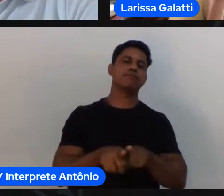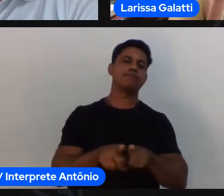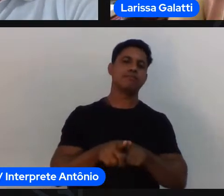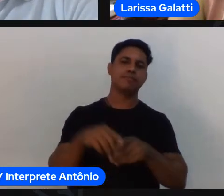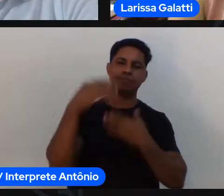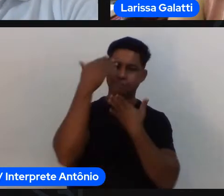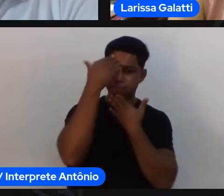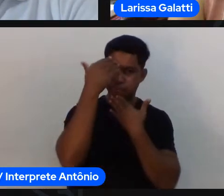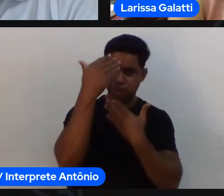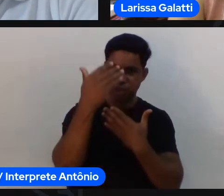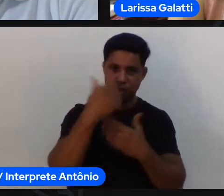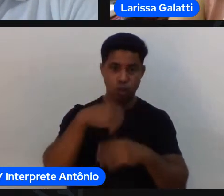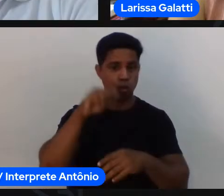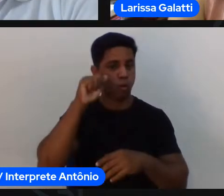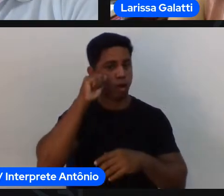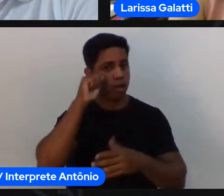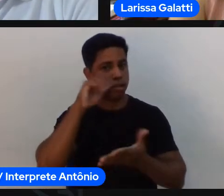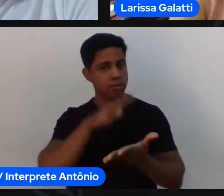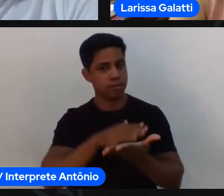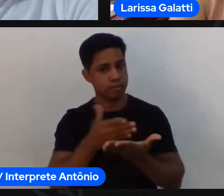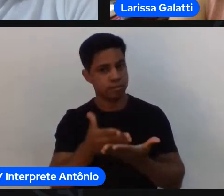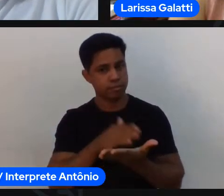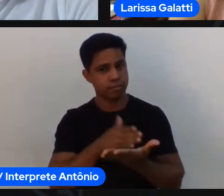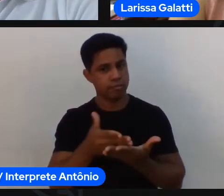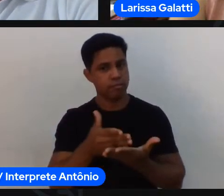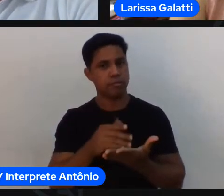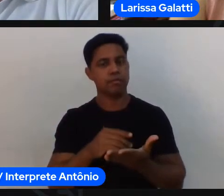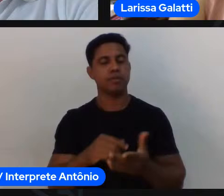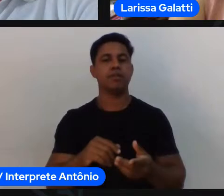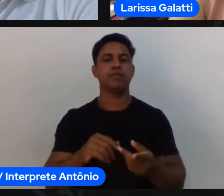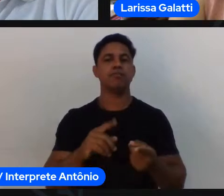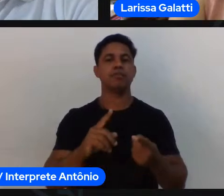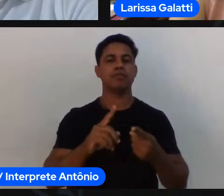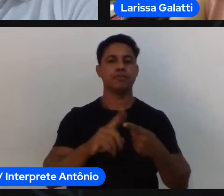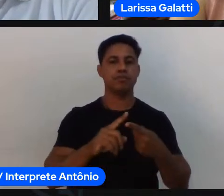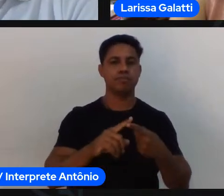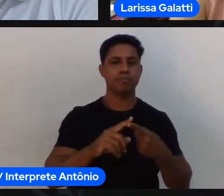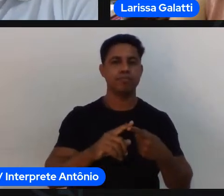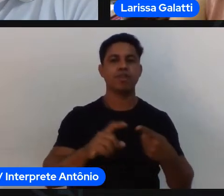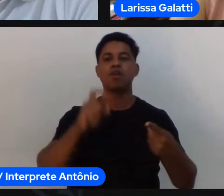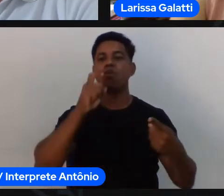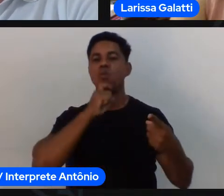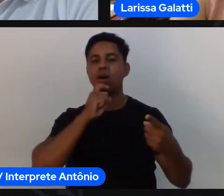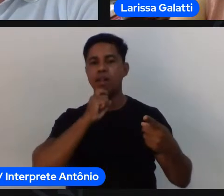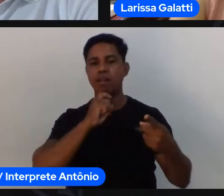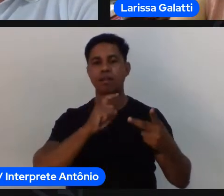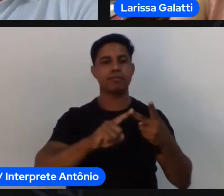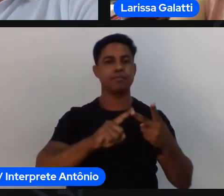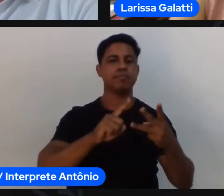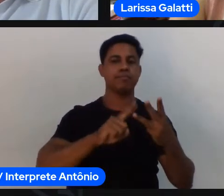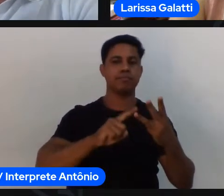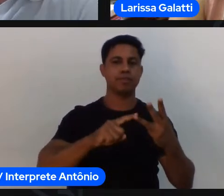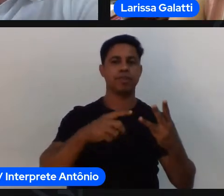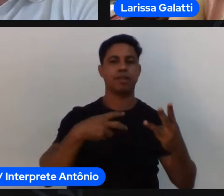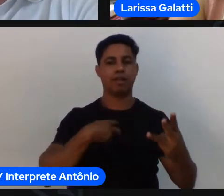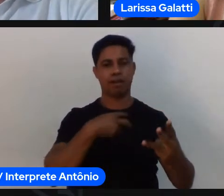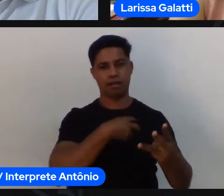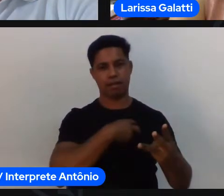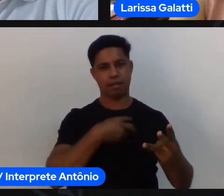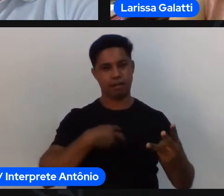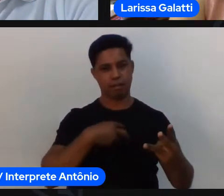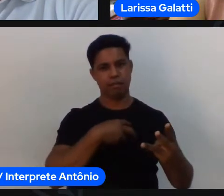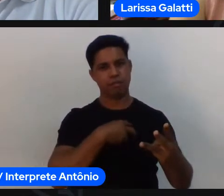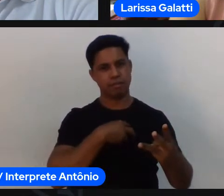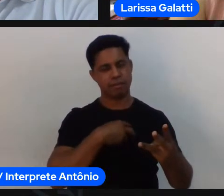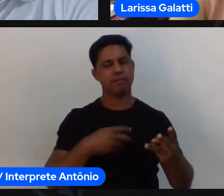com a gente os intérpretes que estiveram conosco né o Antônio o Alex e a Geise tá obrigado por acessibilizar